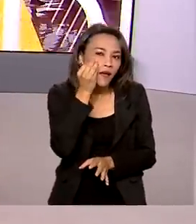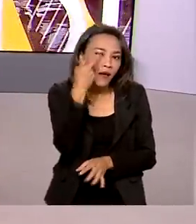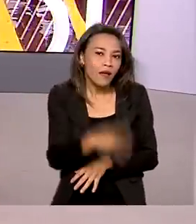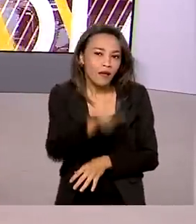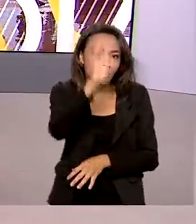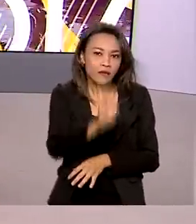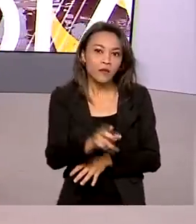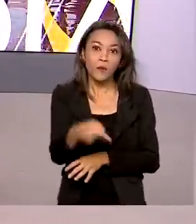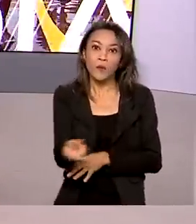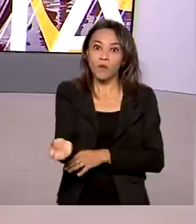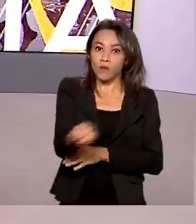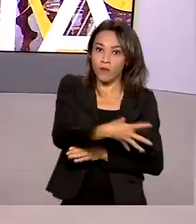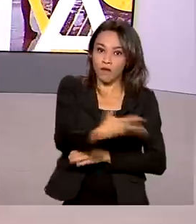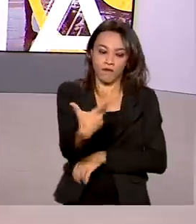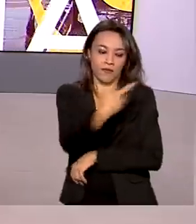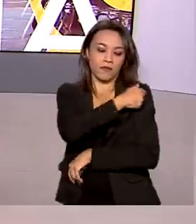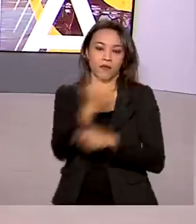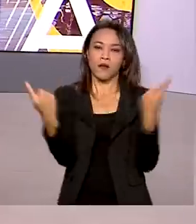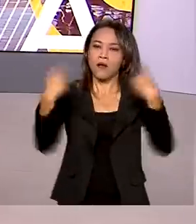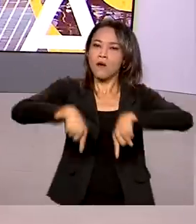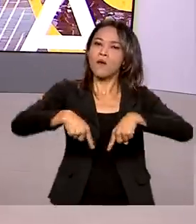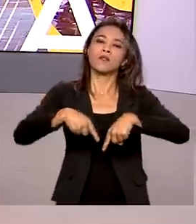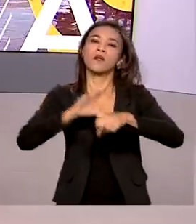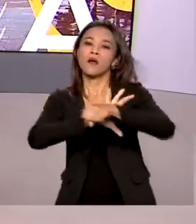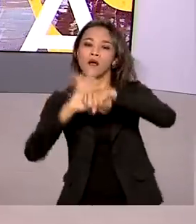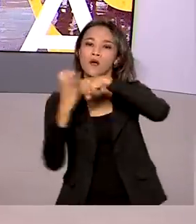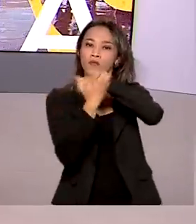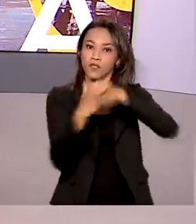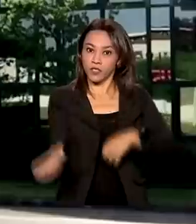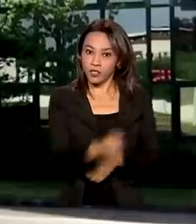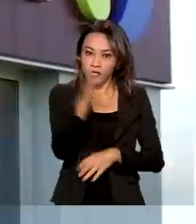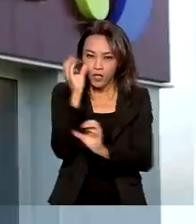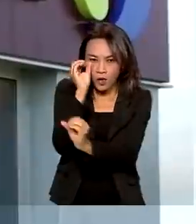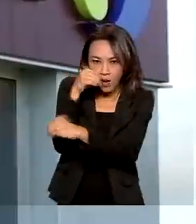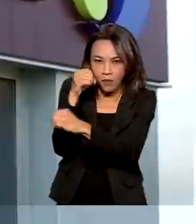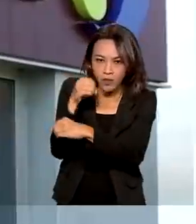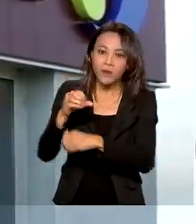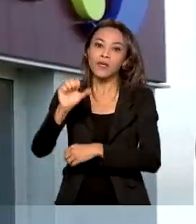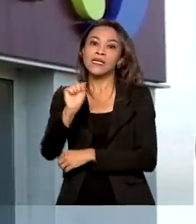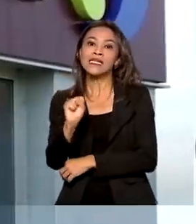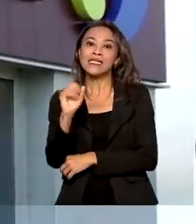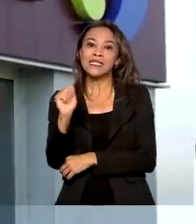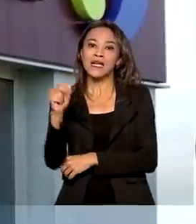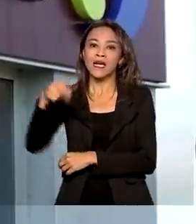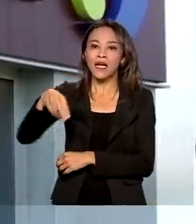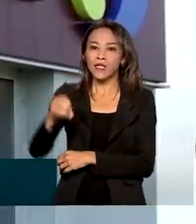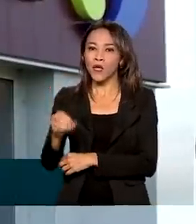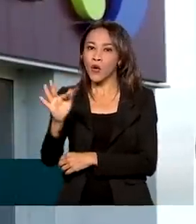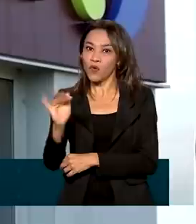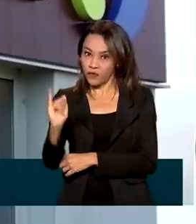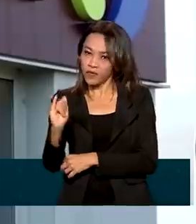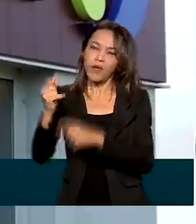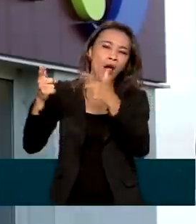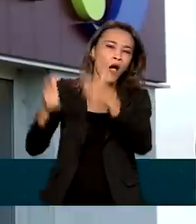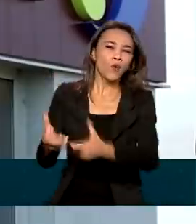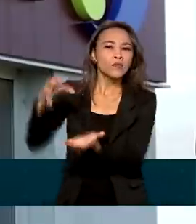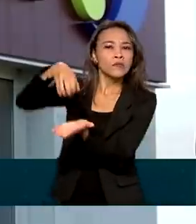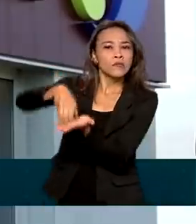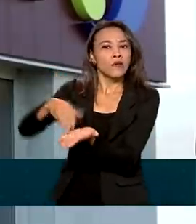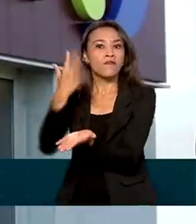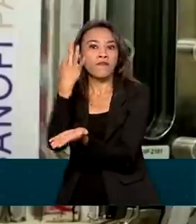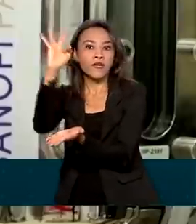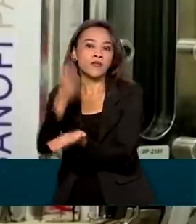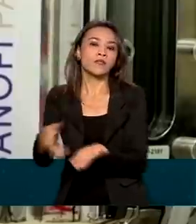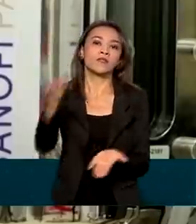para uma nova vacina contra a Covid-19, do laboratório Sanofi Pasteur, que tem sédios na França e Estados Unidos.